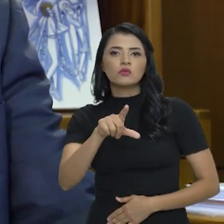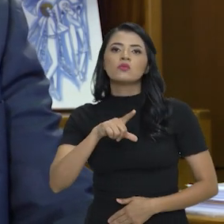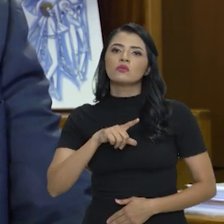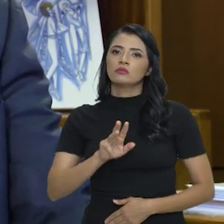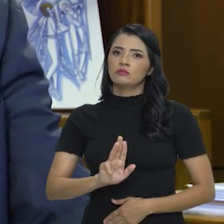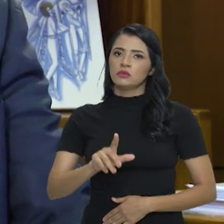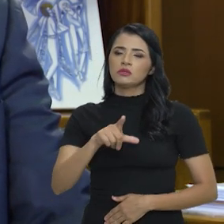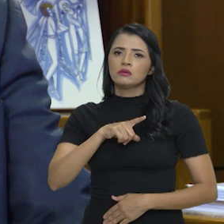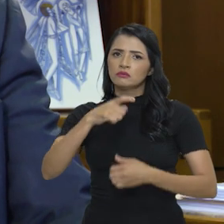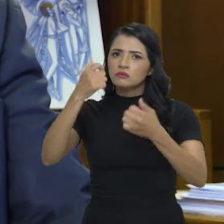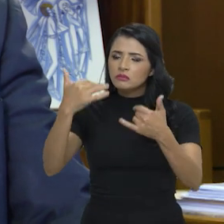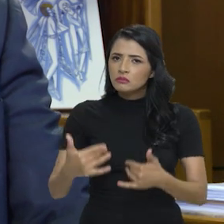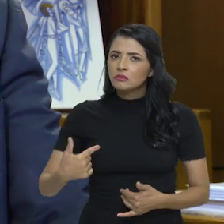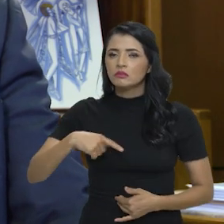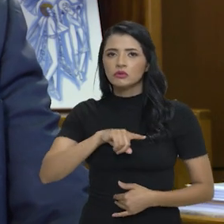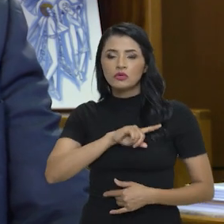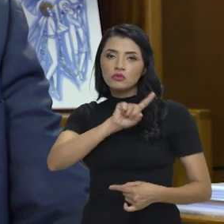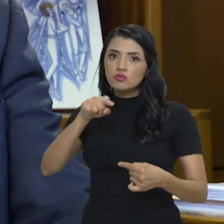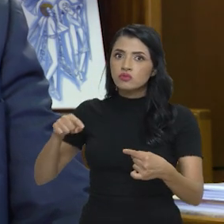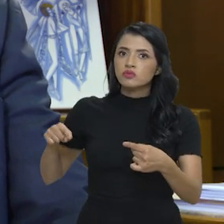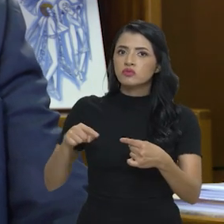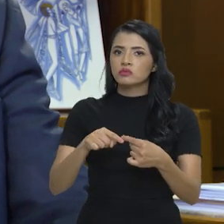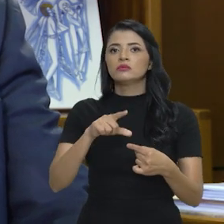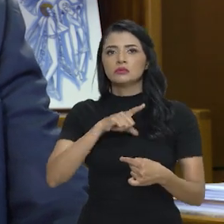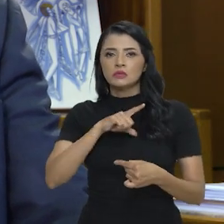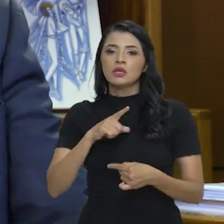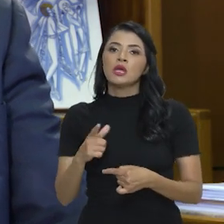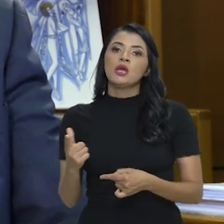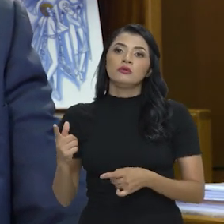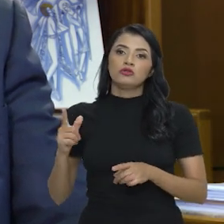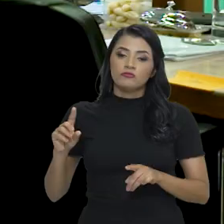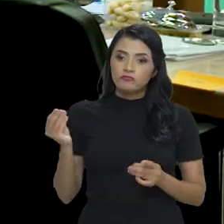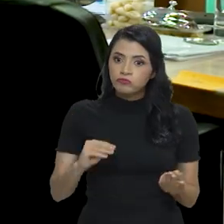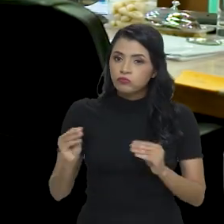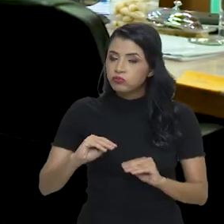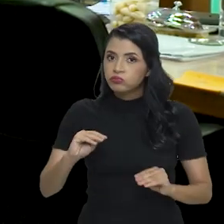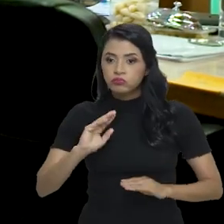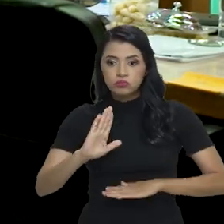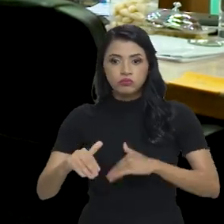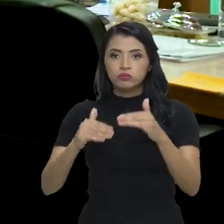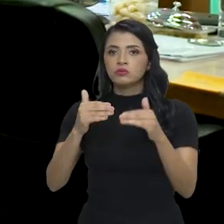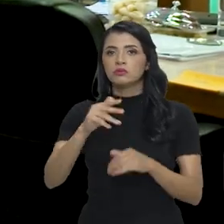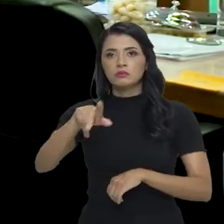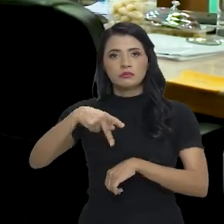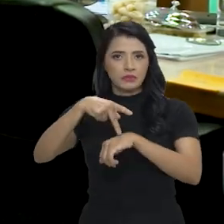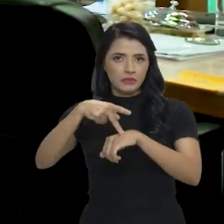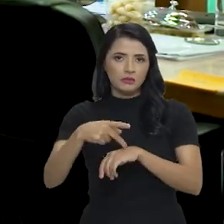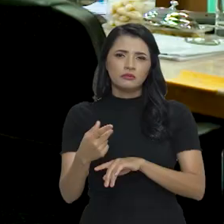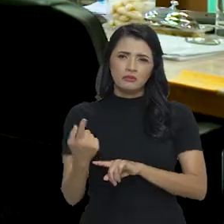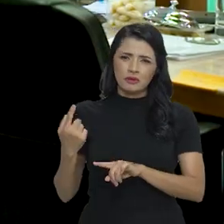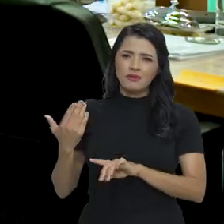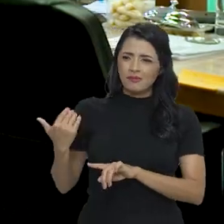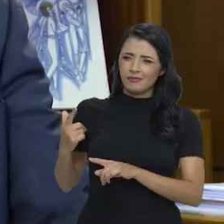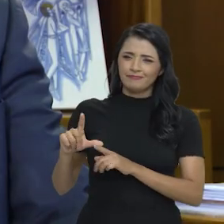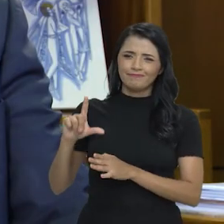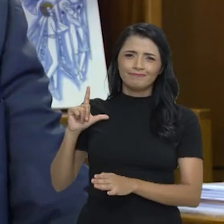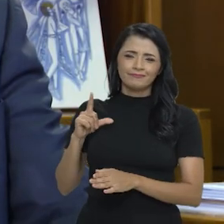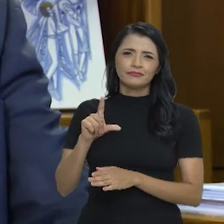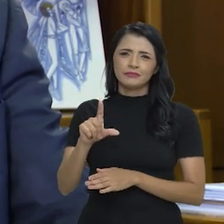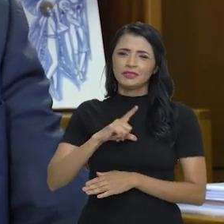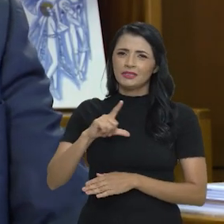como o presidente diz, nós estamos com a missão de reconstruir o New País. O país passou por